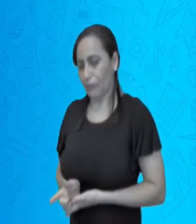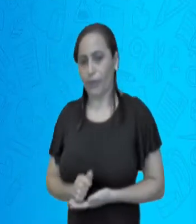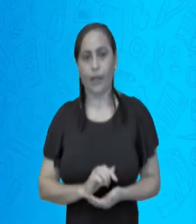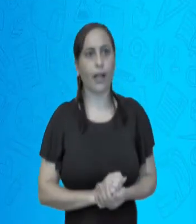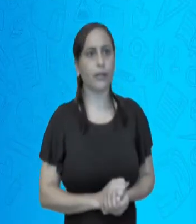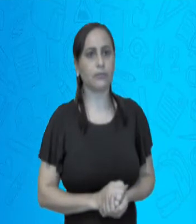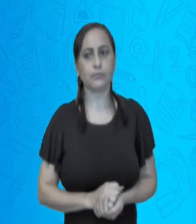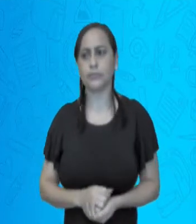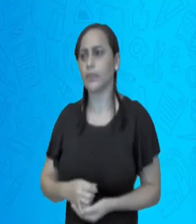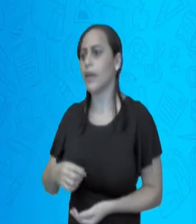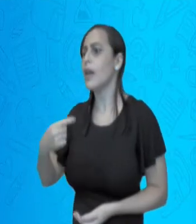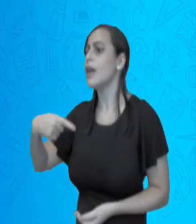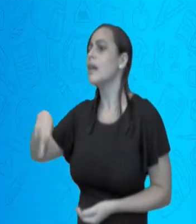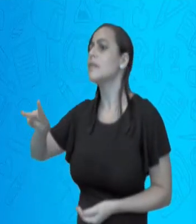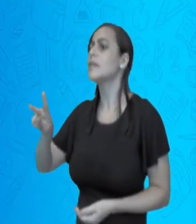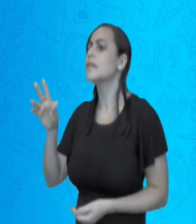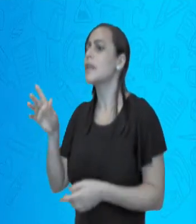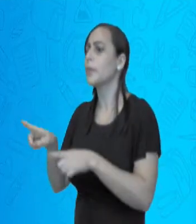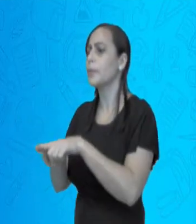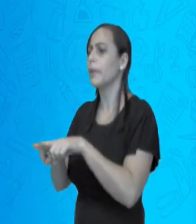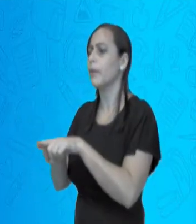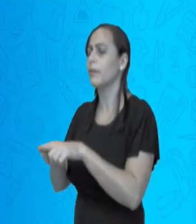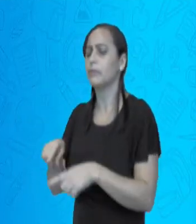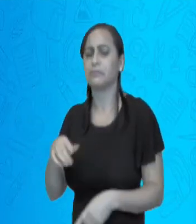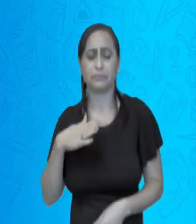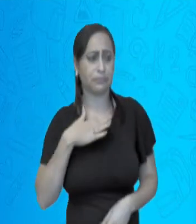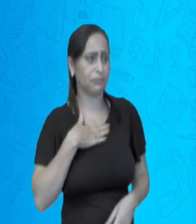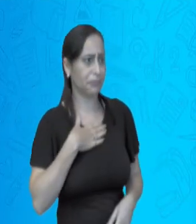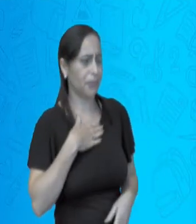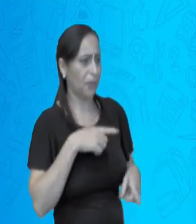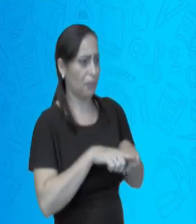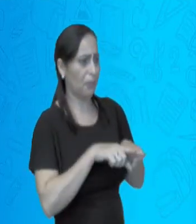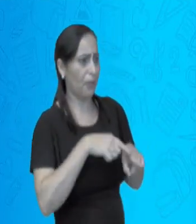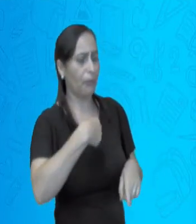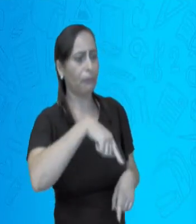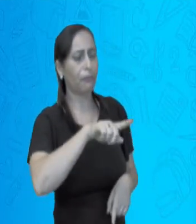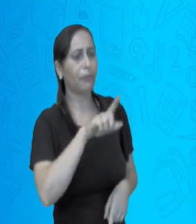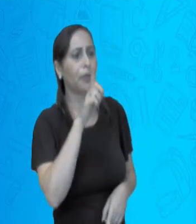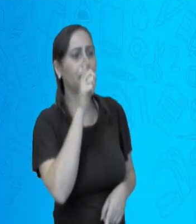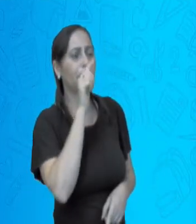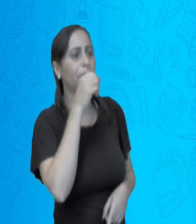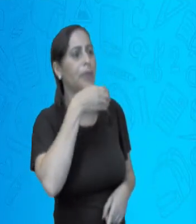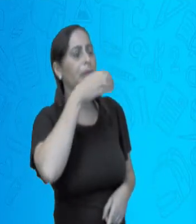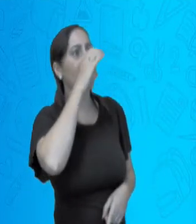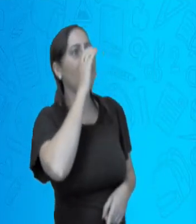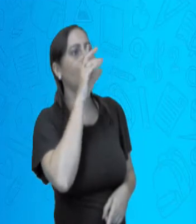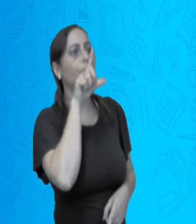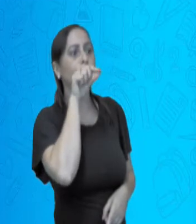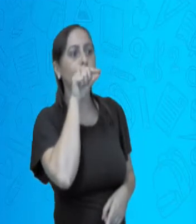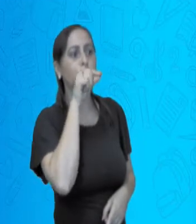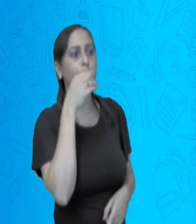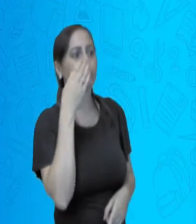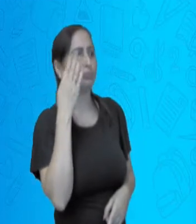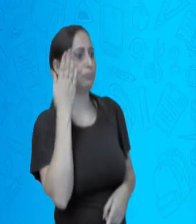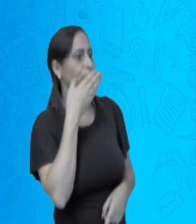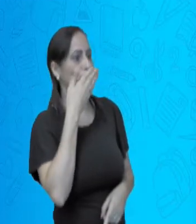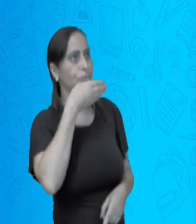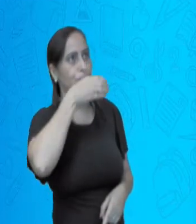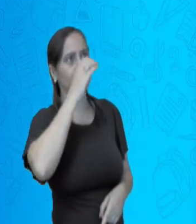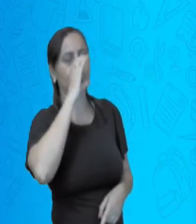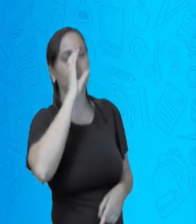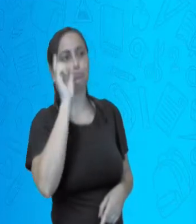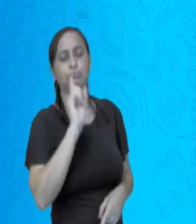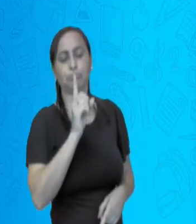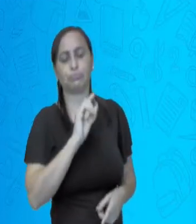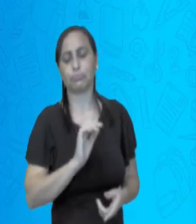água que passarinho não bebe. O rapaz, claro, não entendeu nada do que tinha sido falado